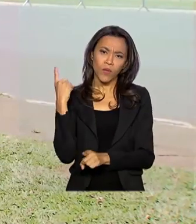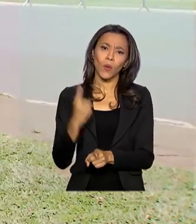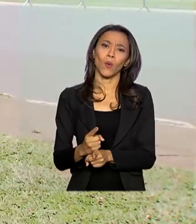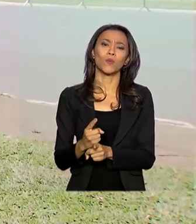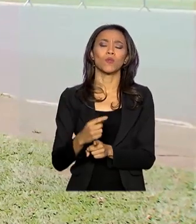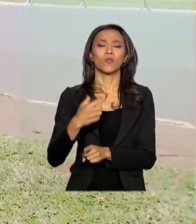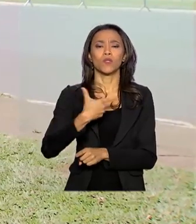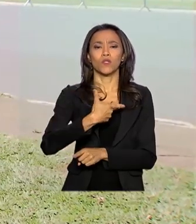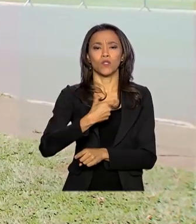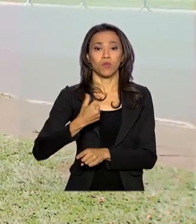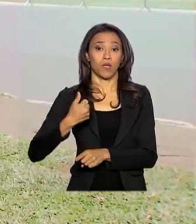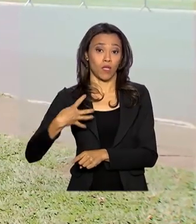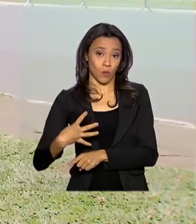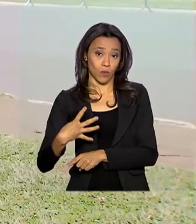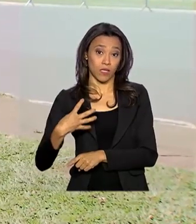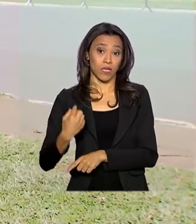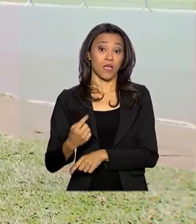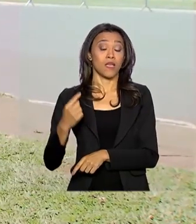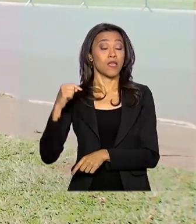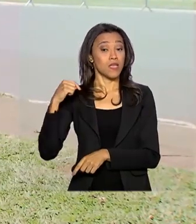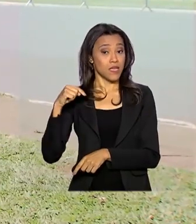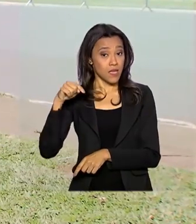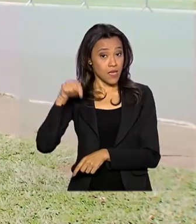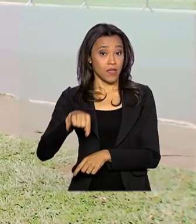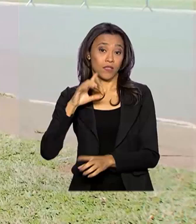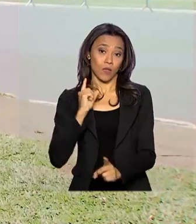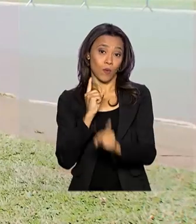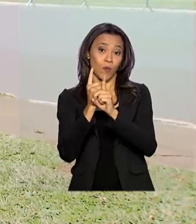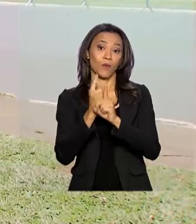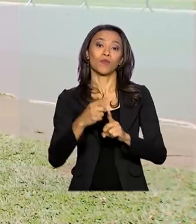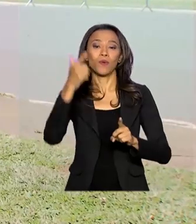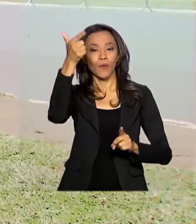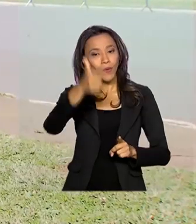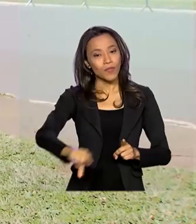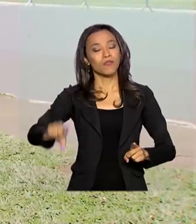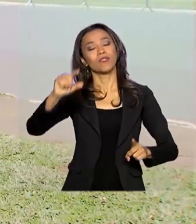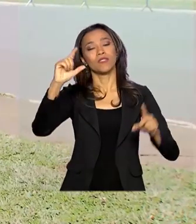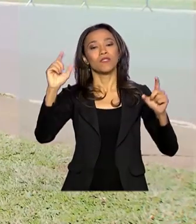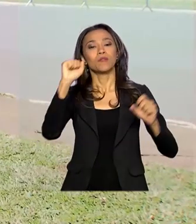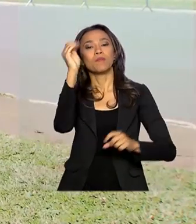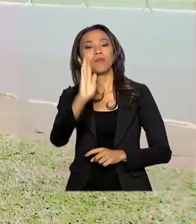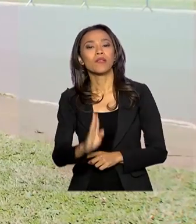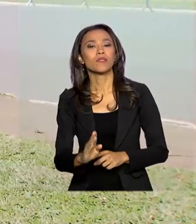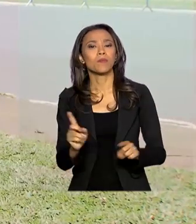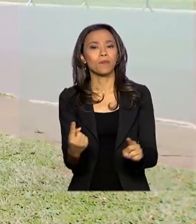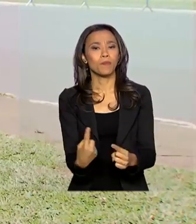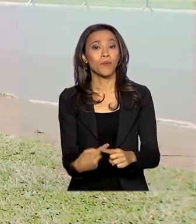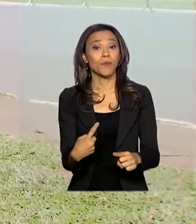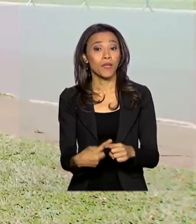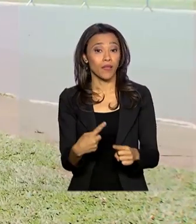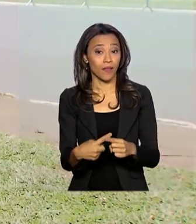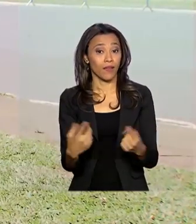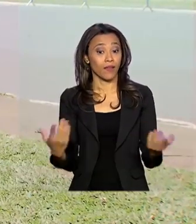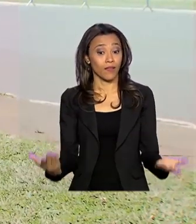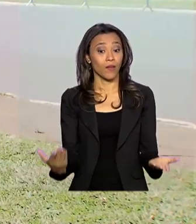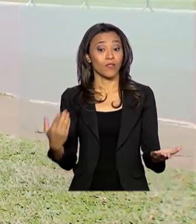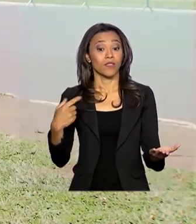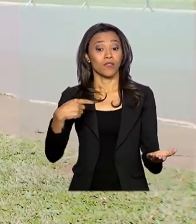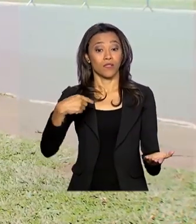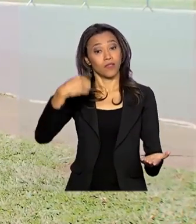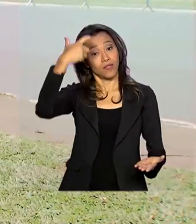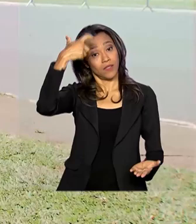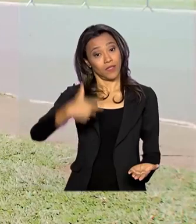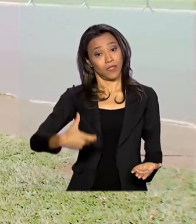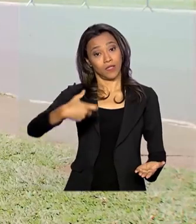2014. E esse encontro, Mara, está sendo realizado no Brasil mais uma vez porque estamos na presidência do BRICS.